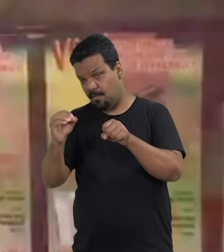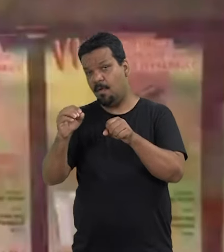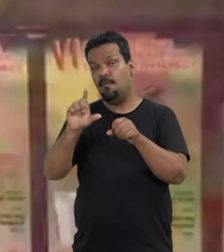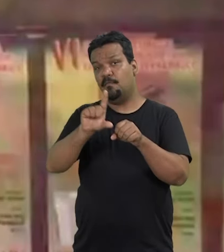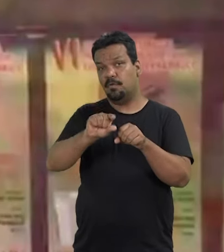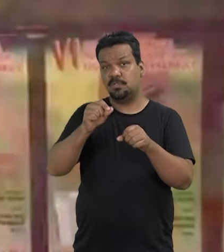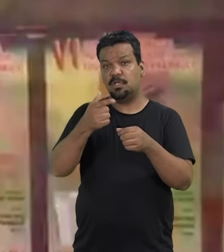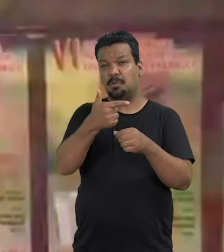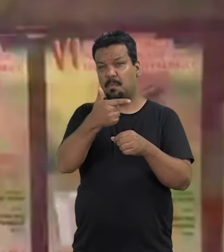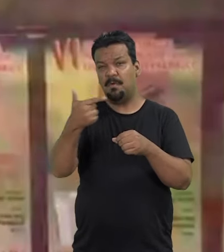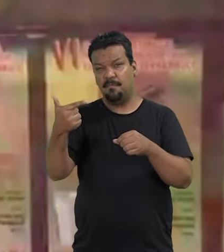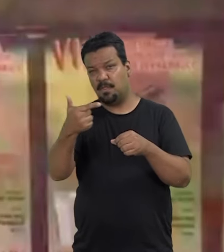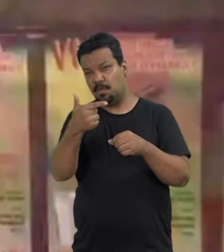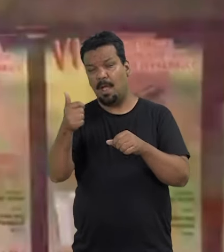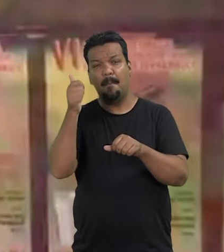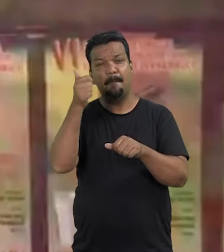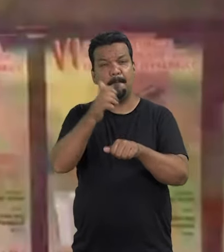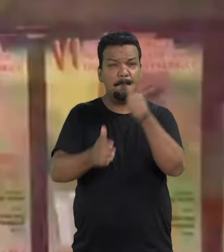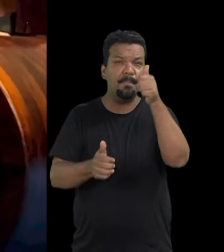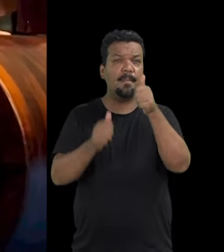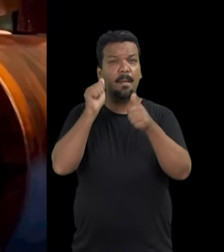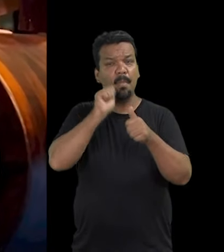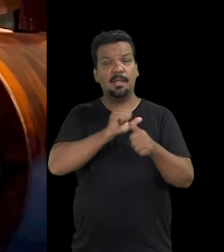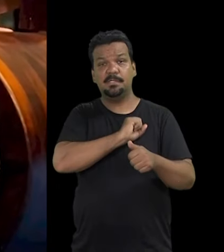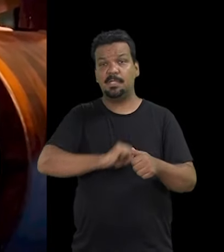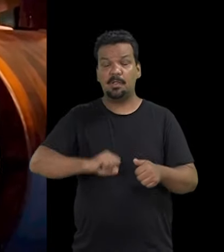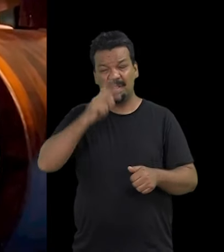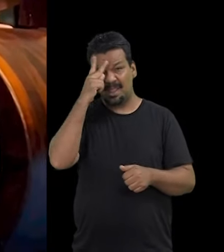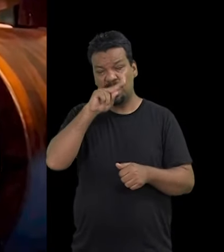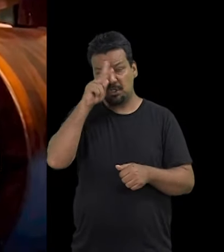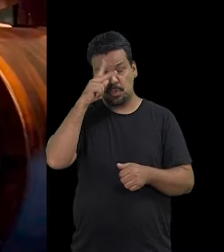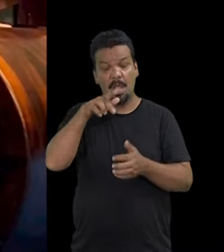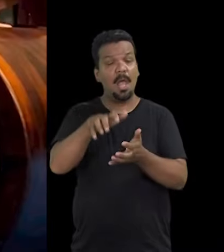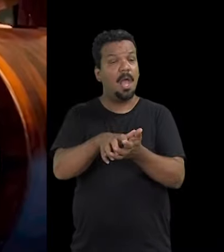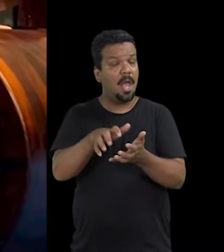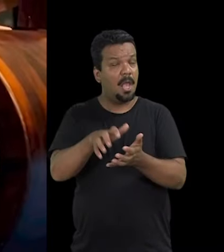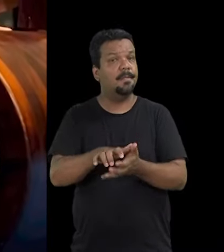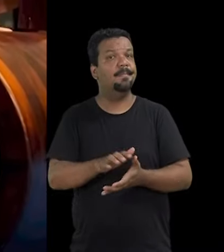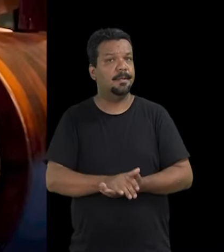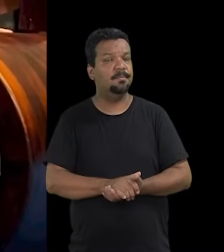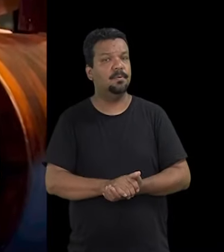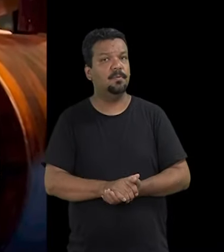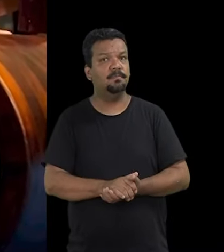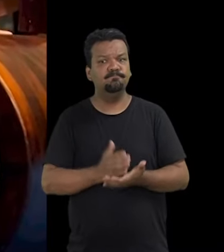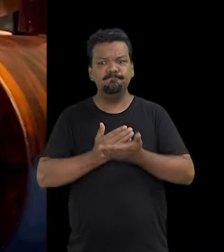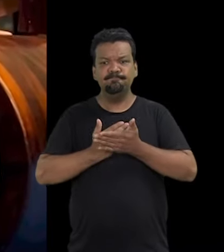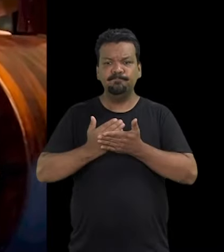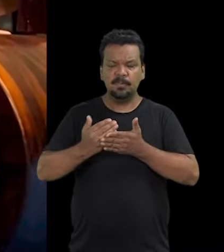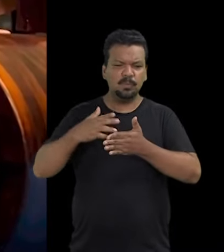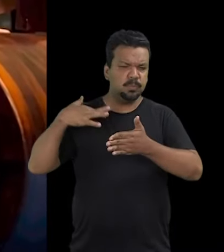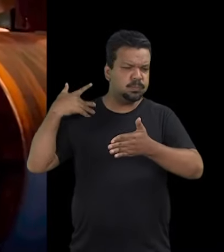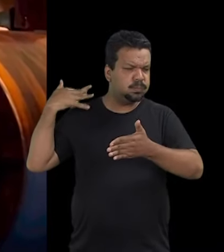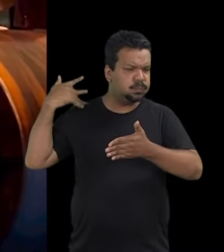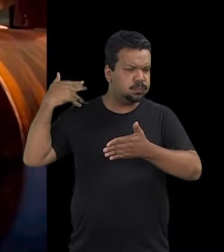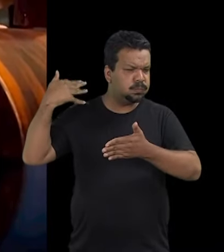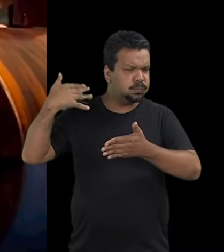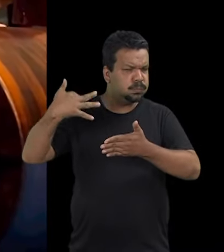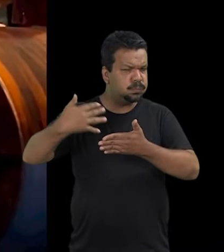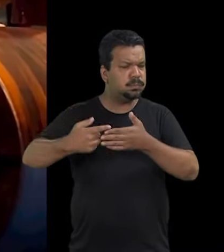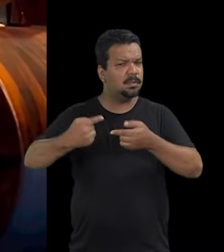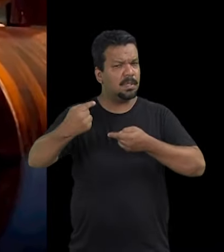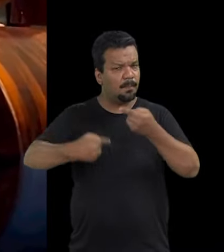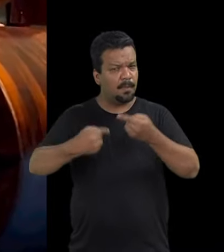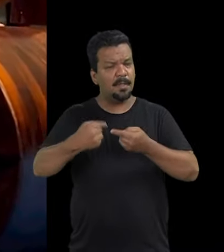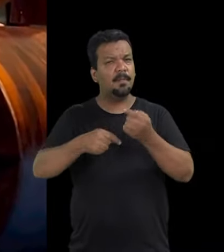e foi eleita em 2022 a primeira mulher senadora da história de Pernambuco. Ela iniciou a sua trajetória na